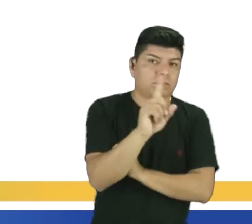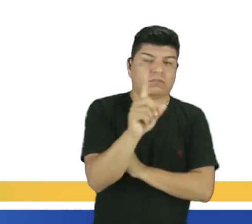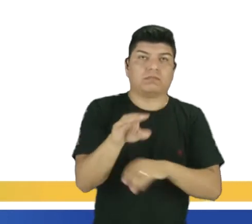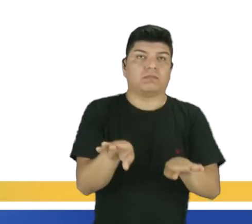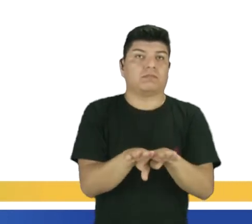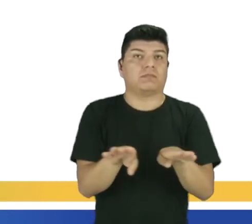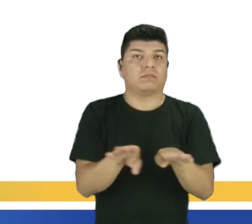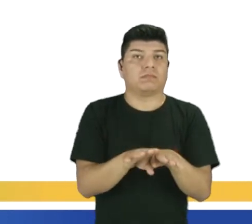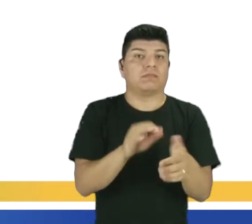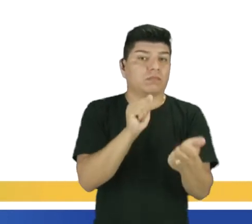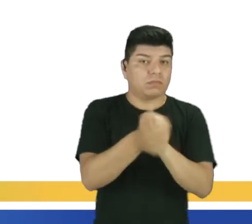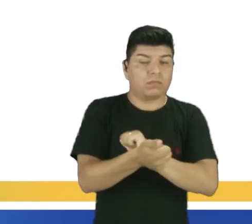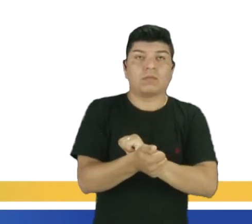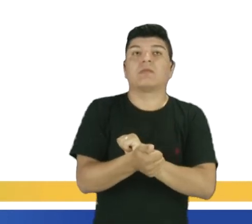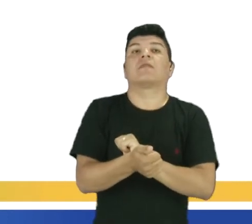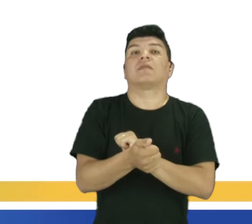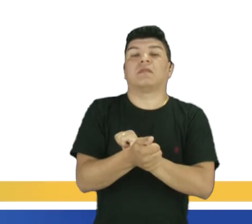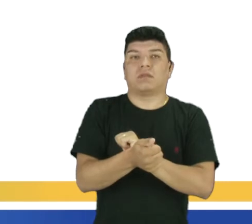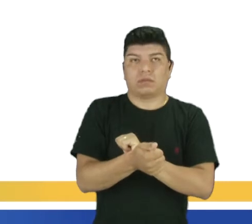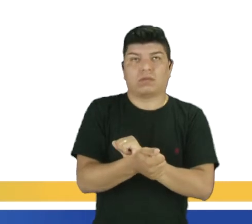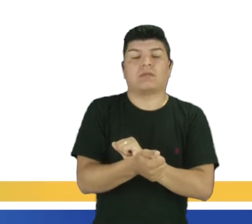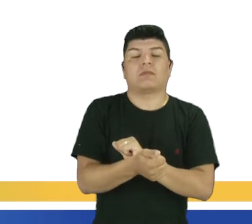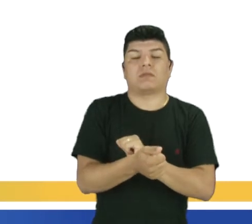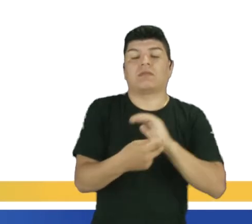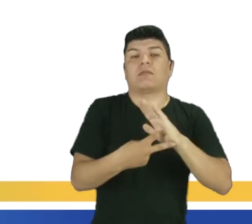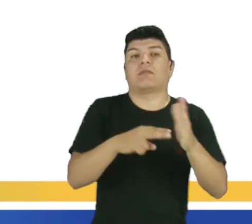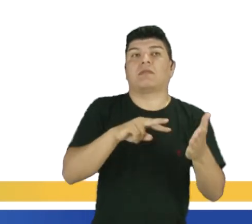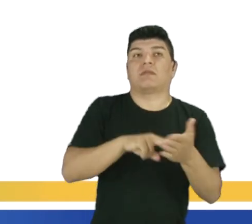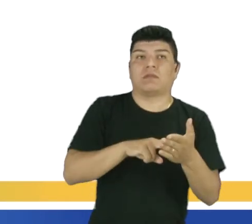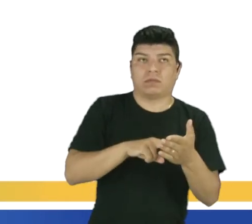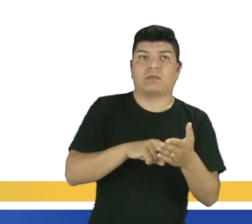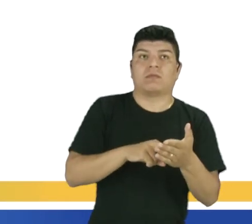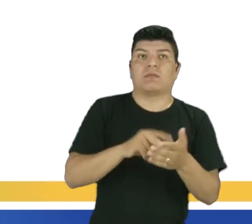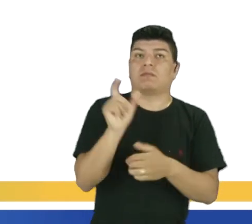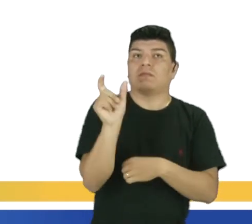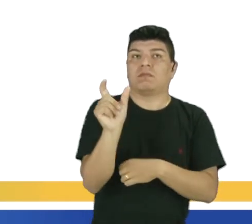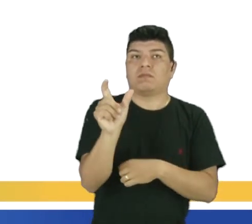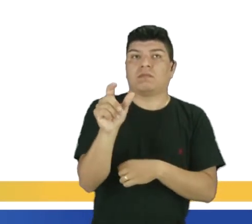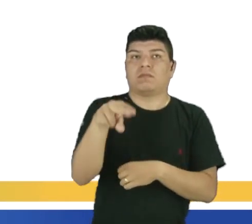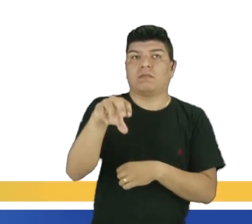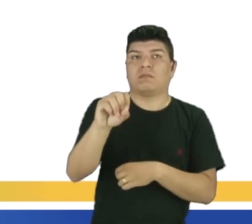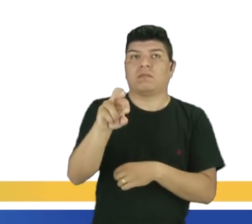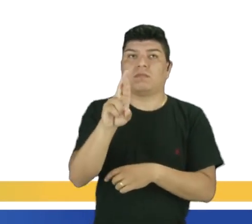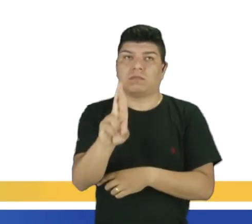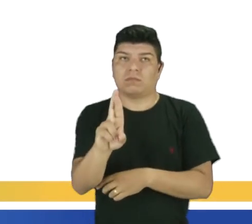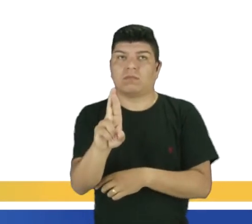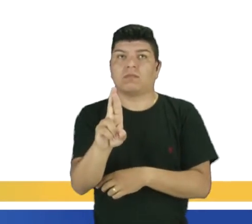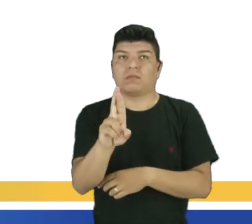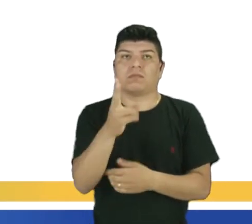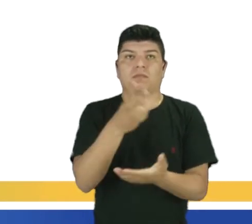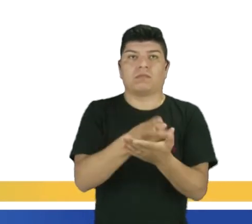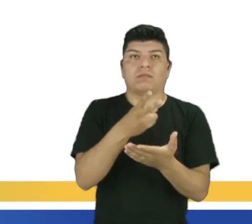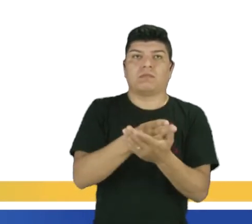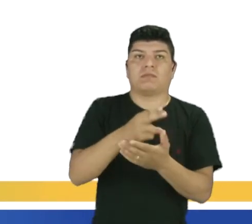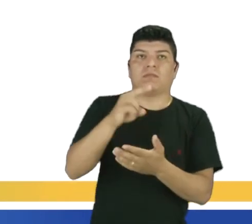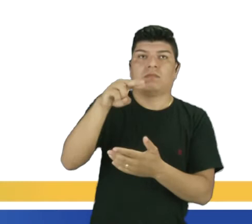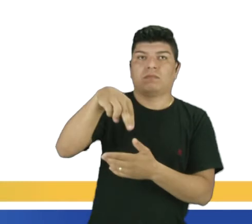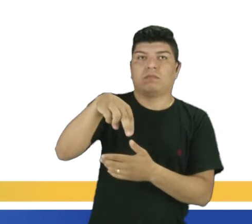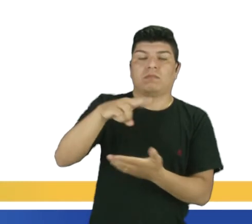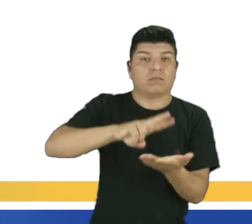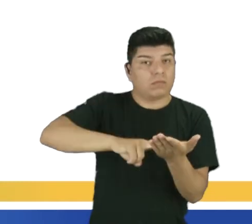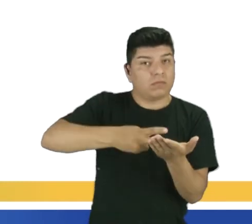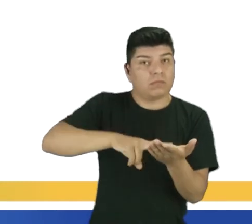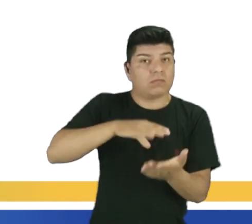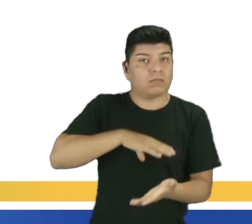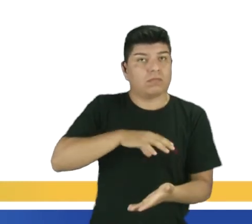basquete. Então, neither, nor, significam nem, nem. E elas sempre trabalham com essas palavras. Neither, depois